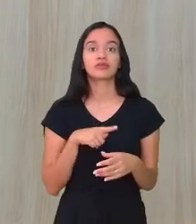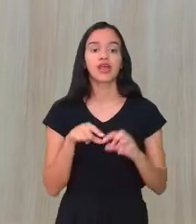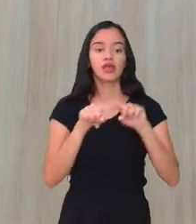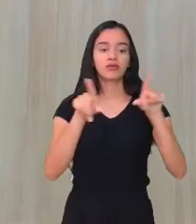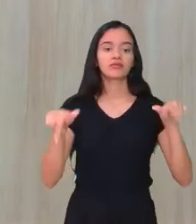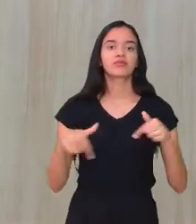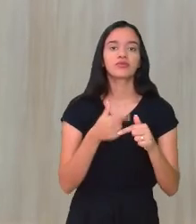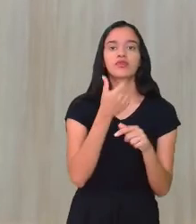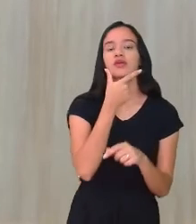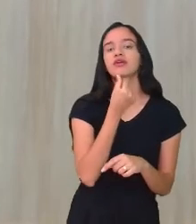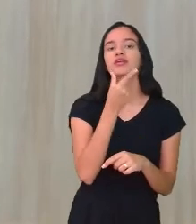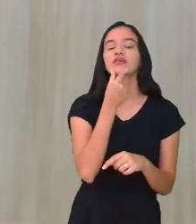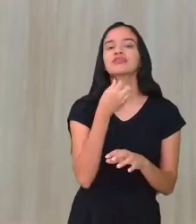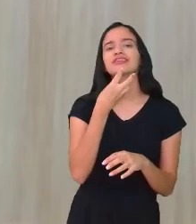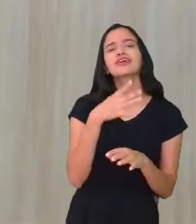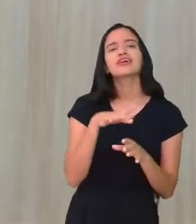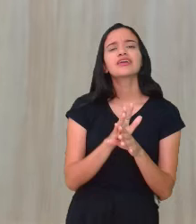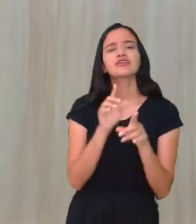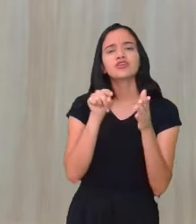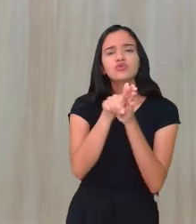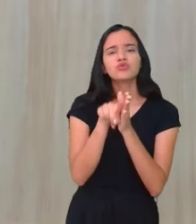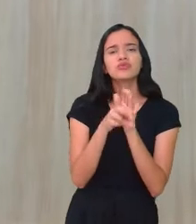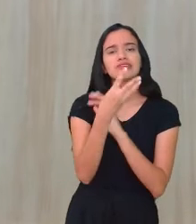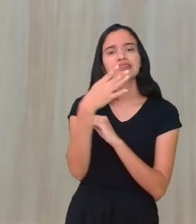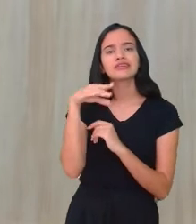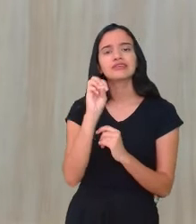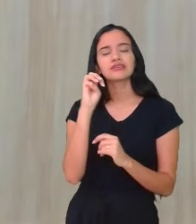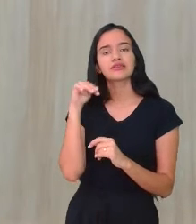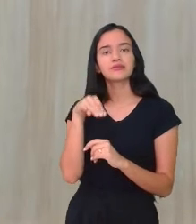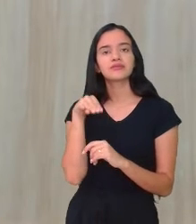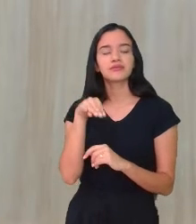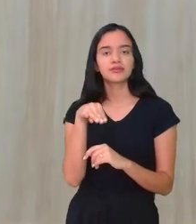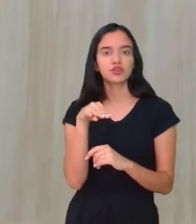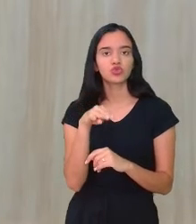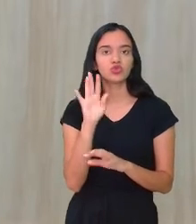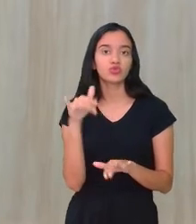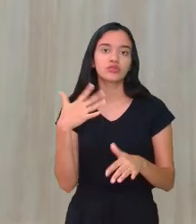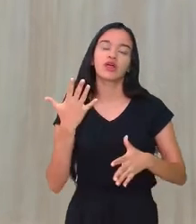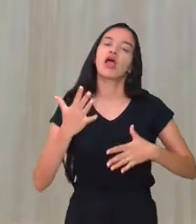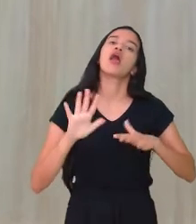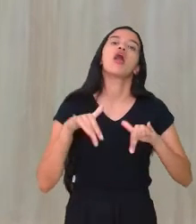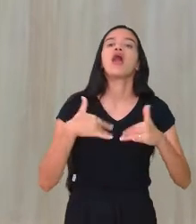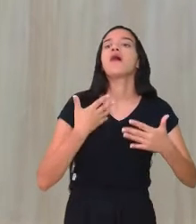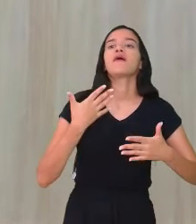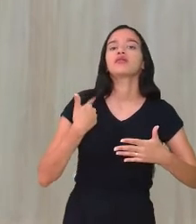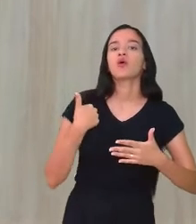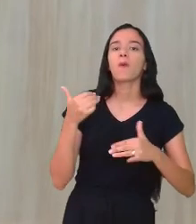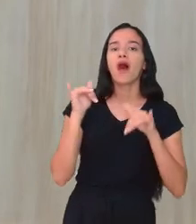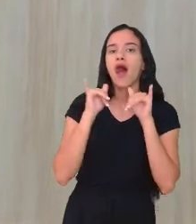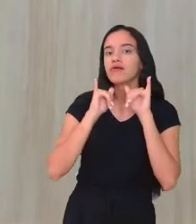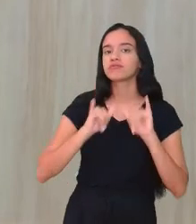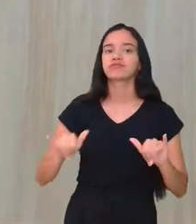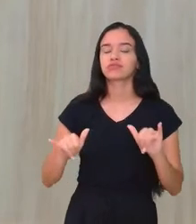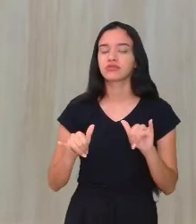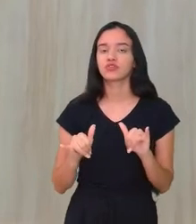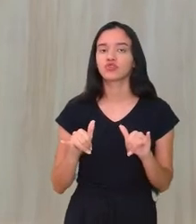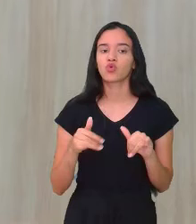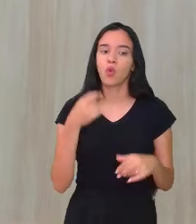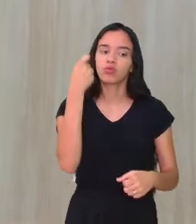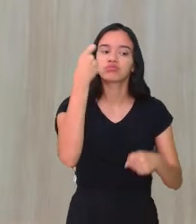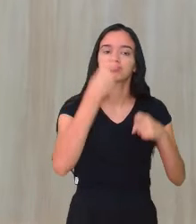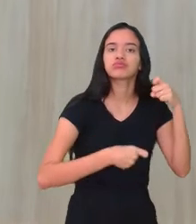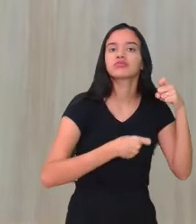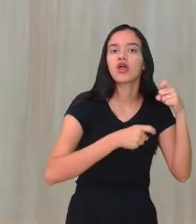que o exame sai em 30 minutos então se você saiu com algum parceiro e o parceiro não avisou você não usou o